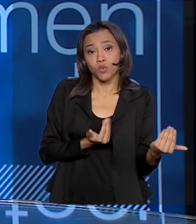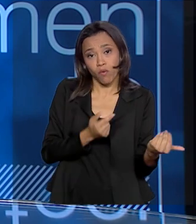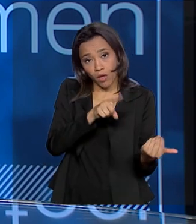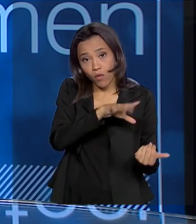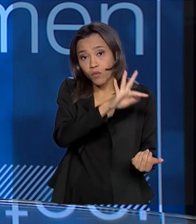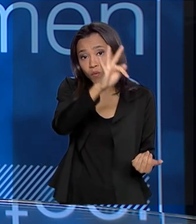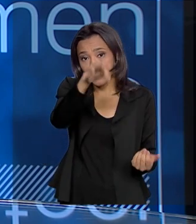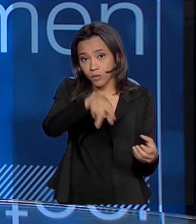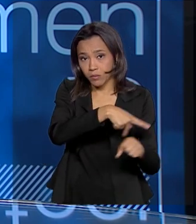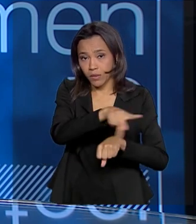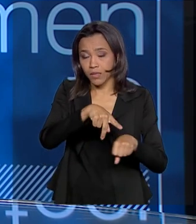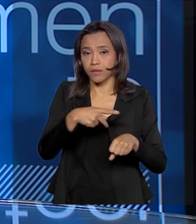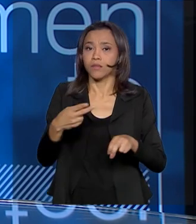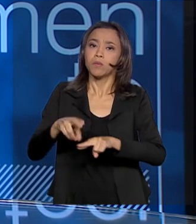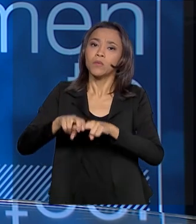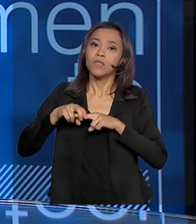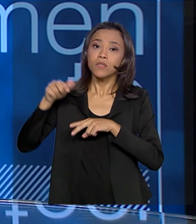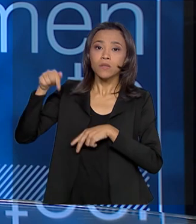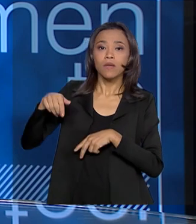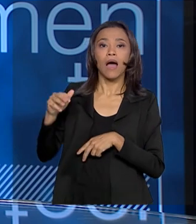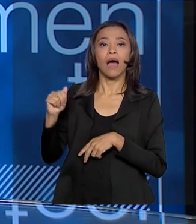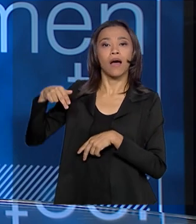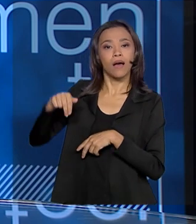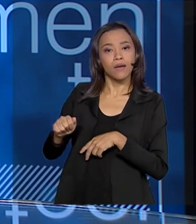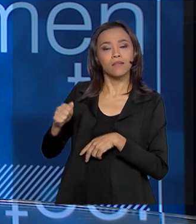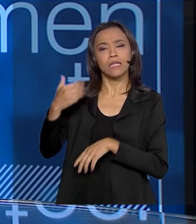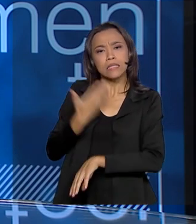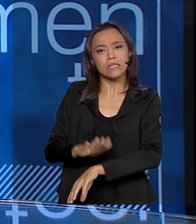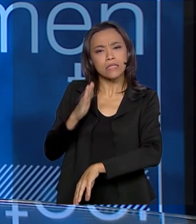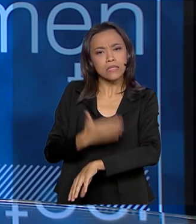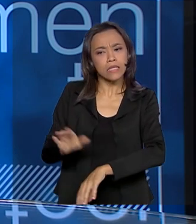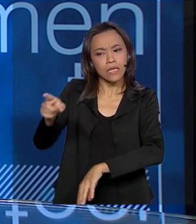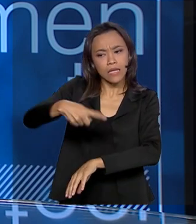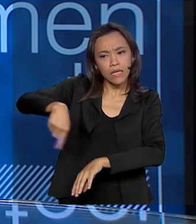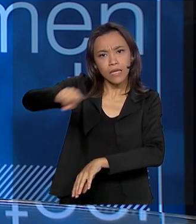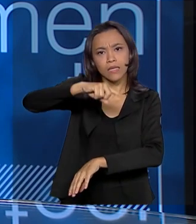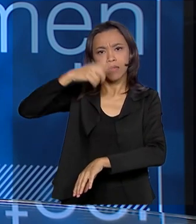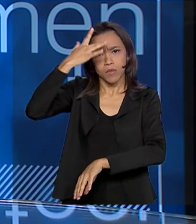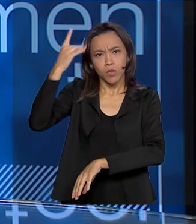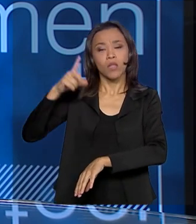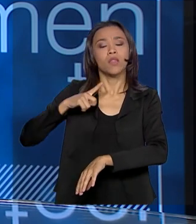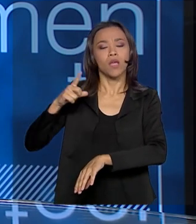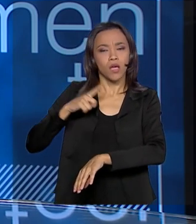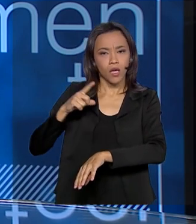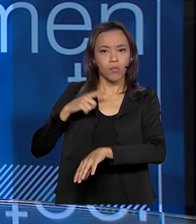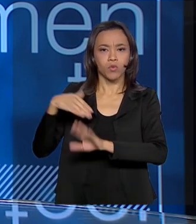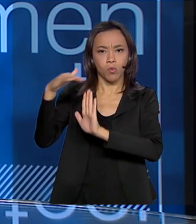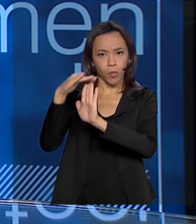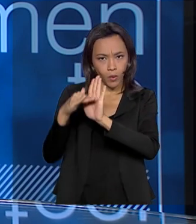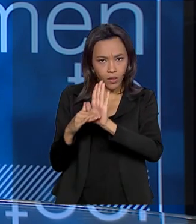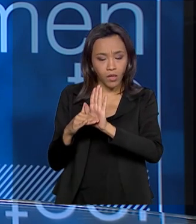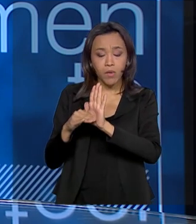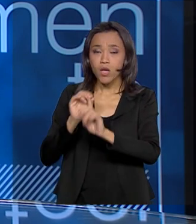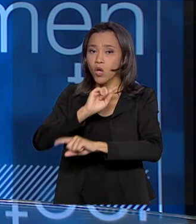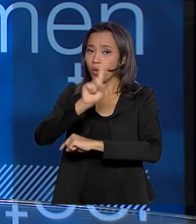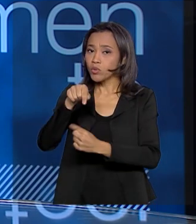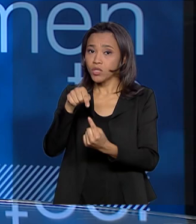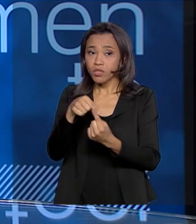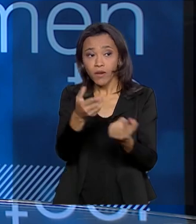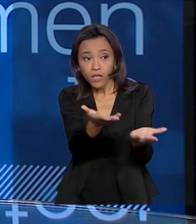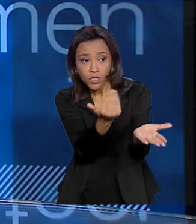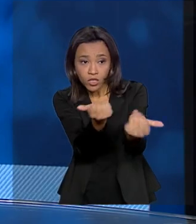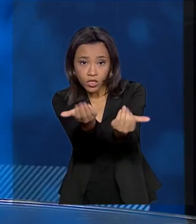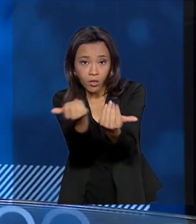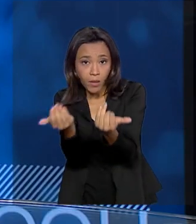Então, em razão disso, a agência investe bastante em capacitação. Nós temos um programa dentro da agência que é trazer o universitário